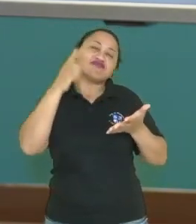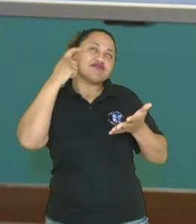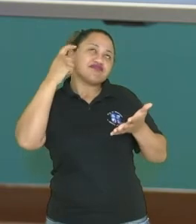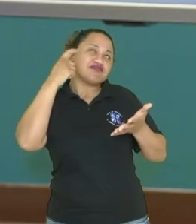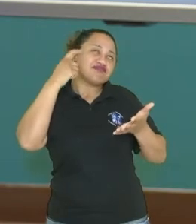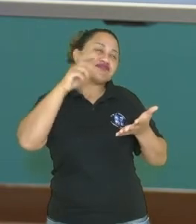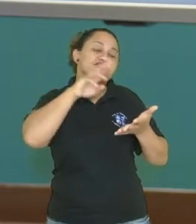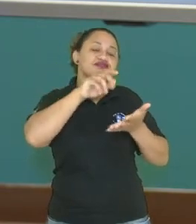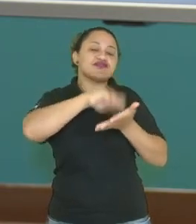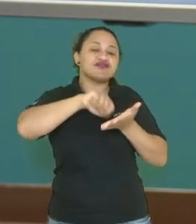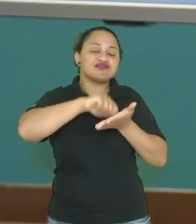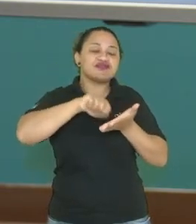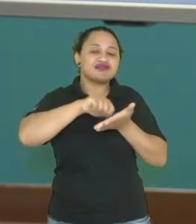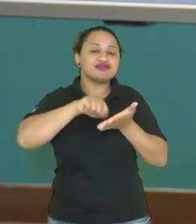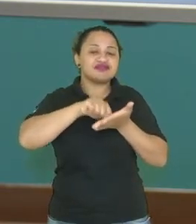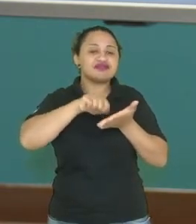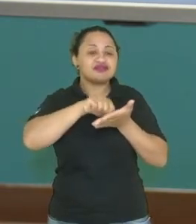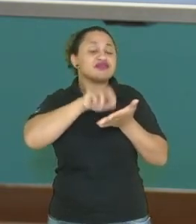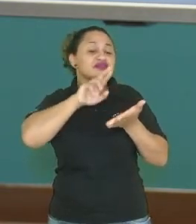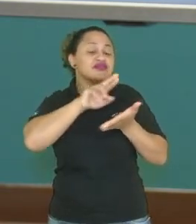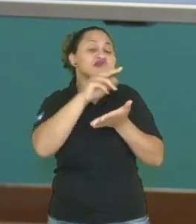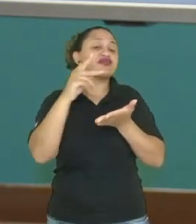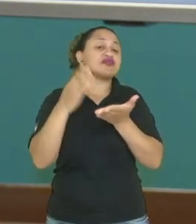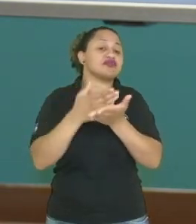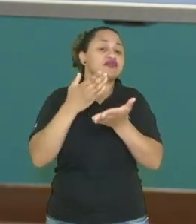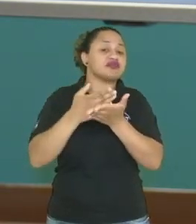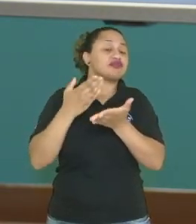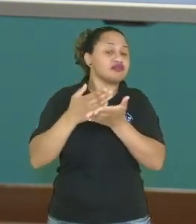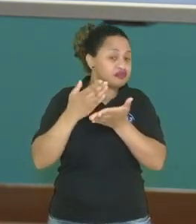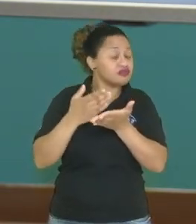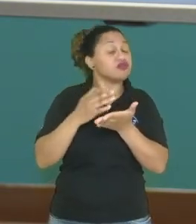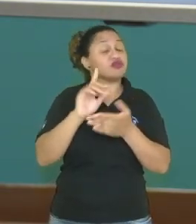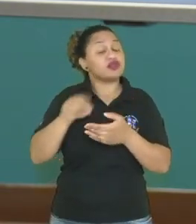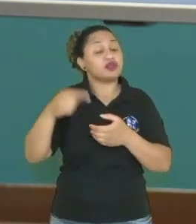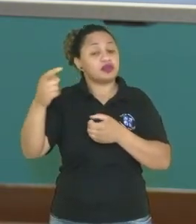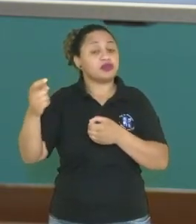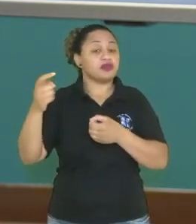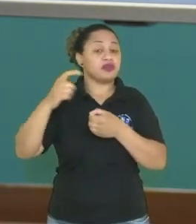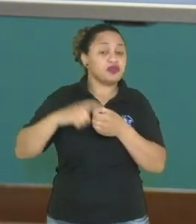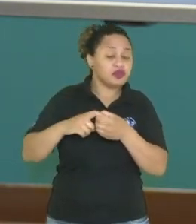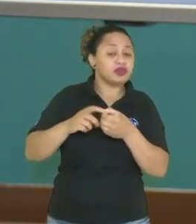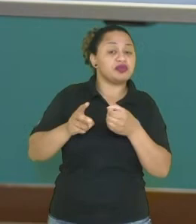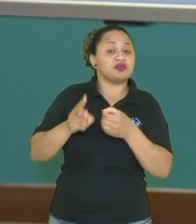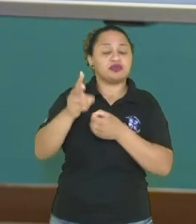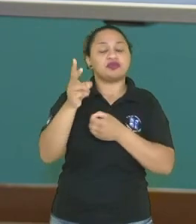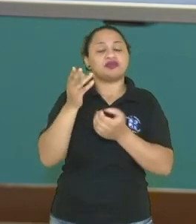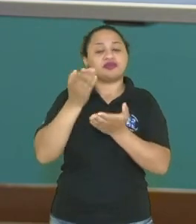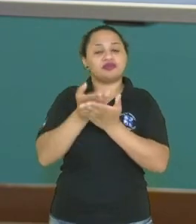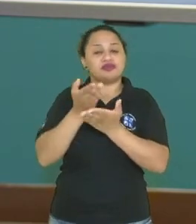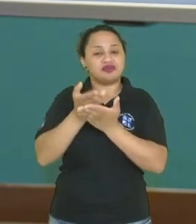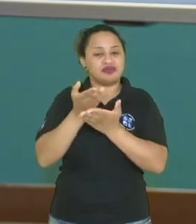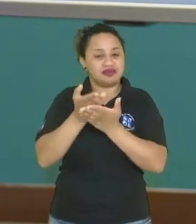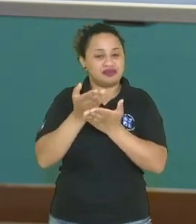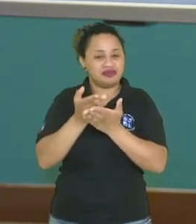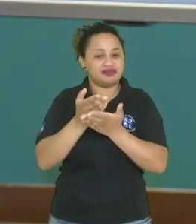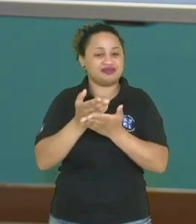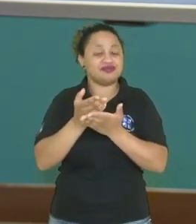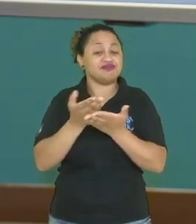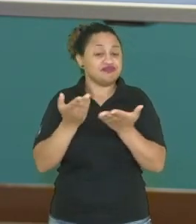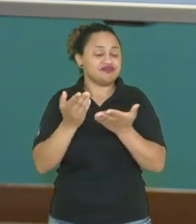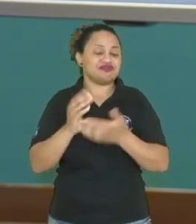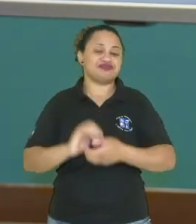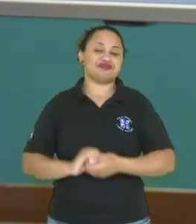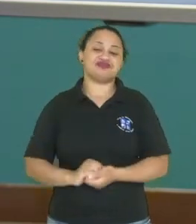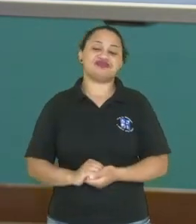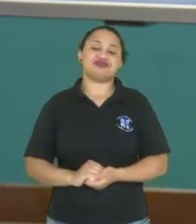registrar essa atividade aí no teu caderno, para você responder, e eu já volto para a gente falar mais sobre isso, ok? Até